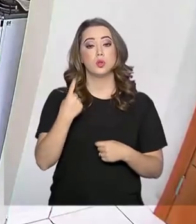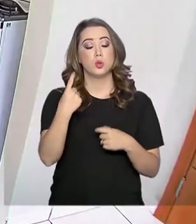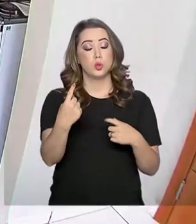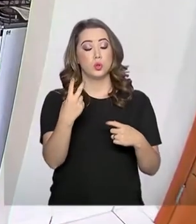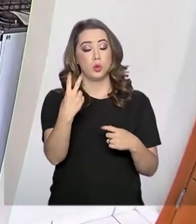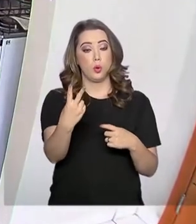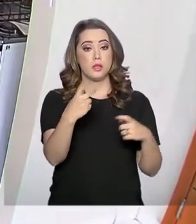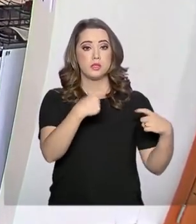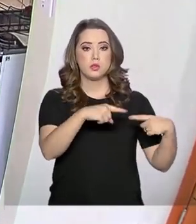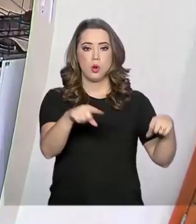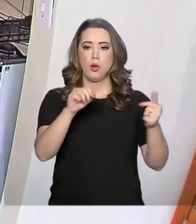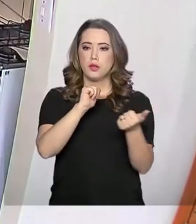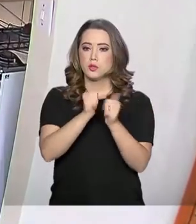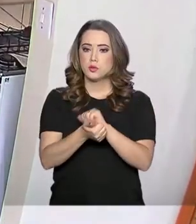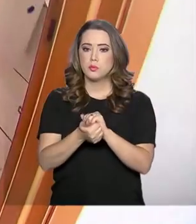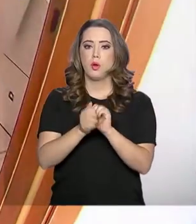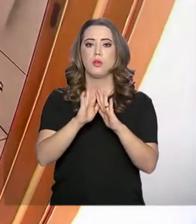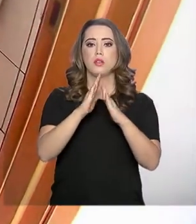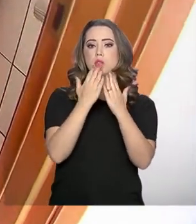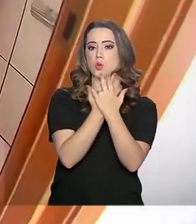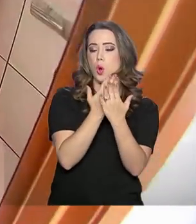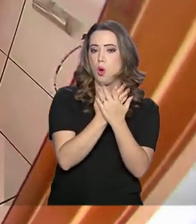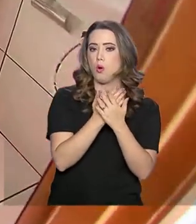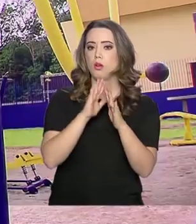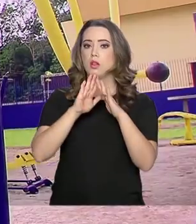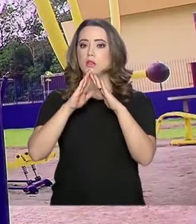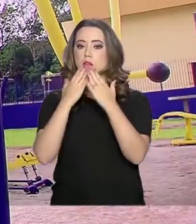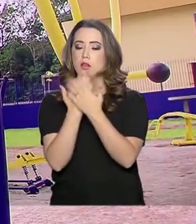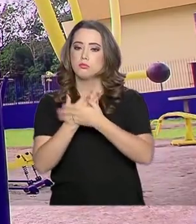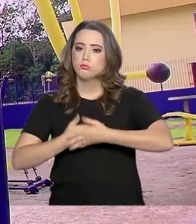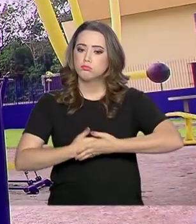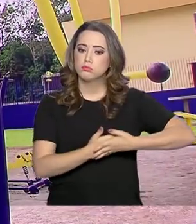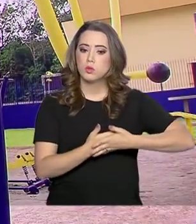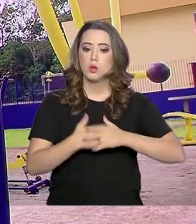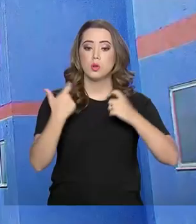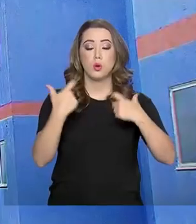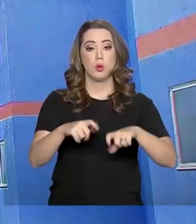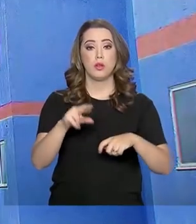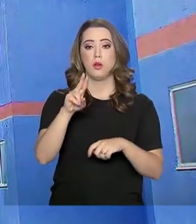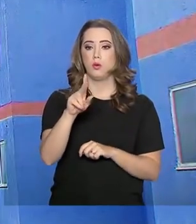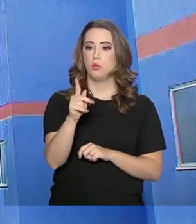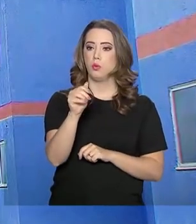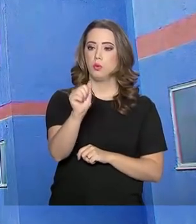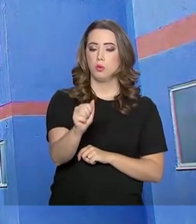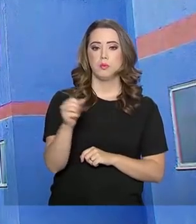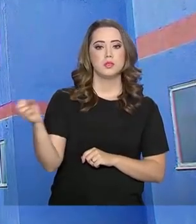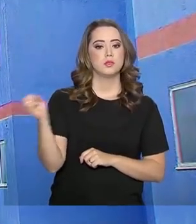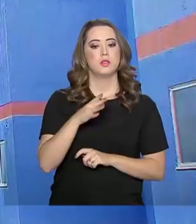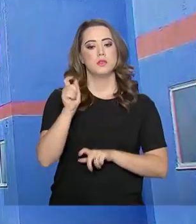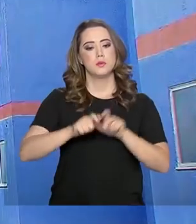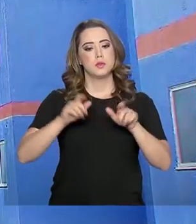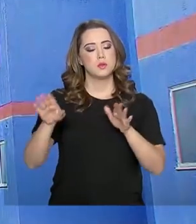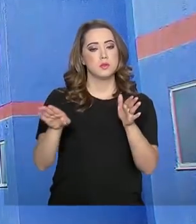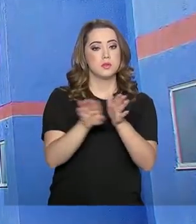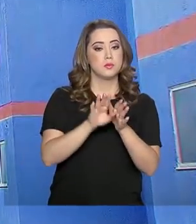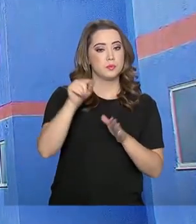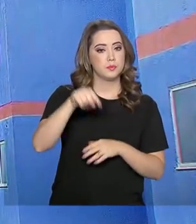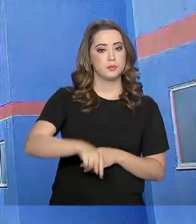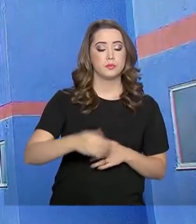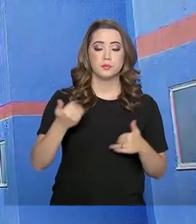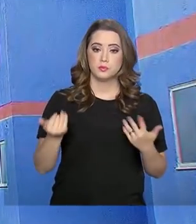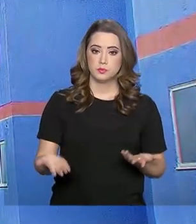poliesportivas, tem creche, tem escola, tem uma unidade de pronto atendimento, uma UPA, para atender esses novos moradores que chegam aqui.